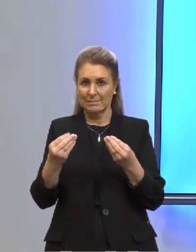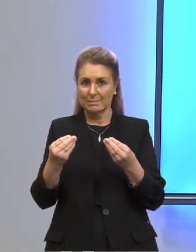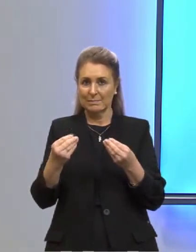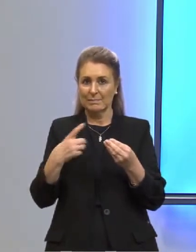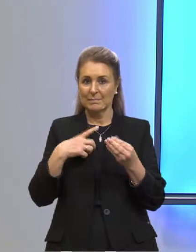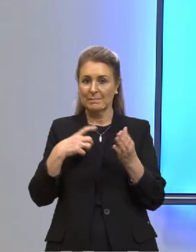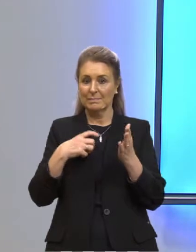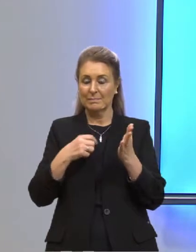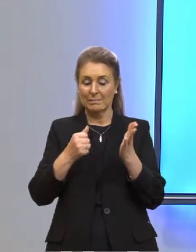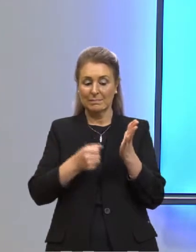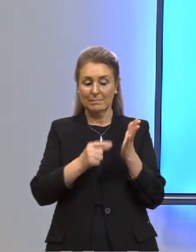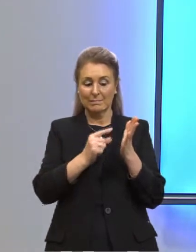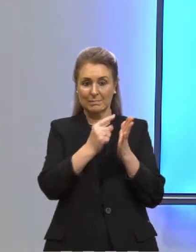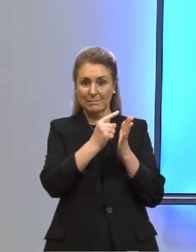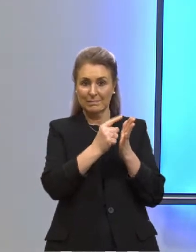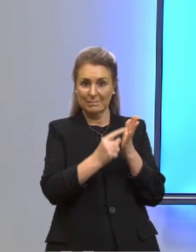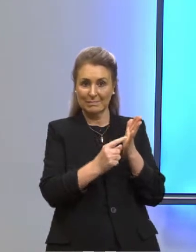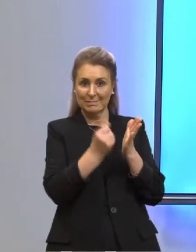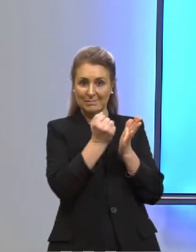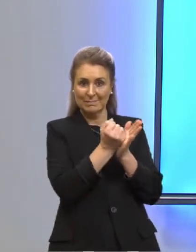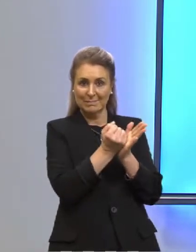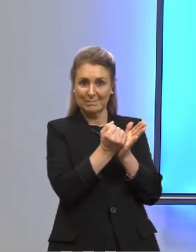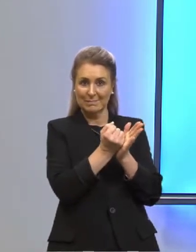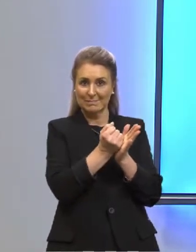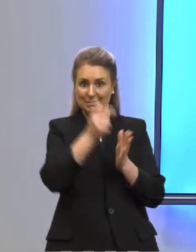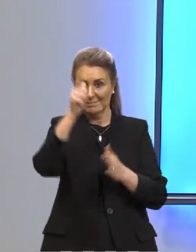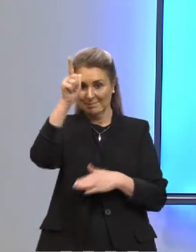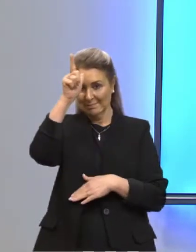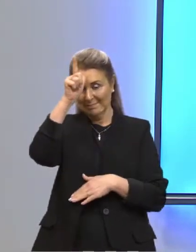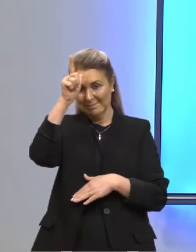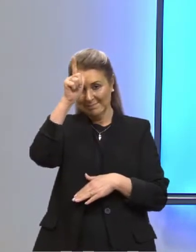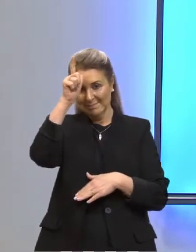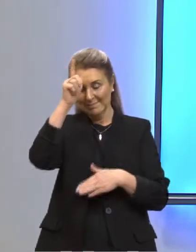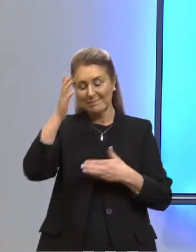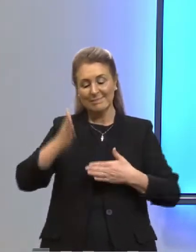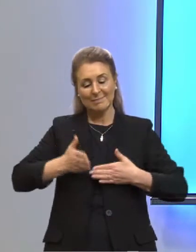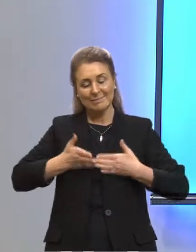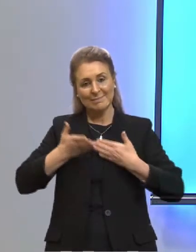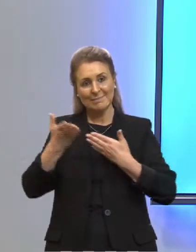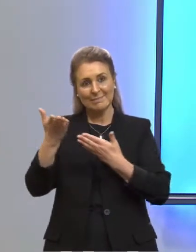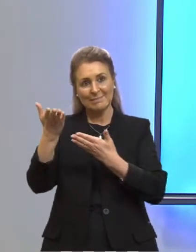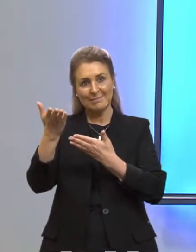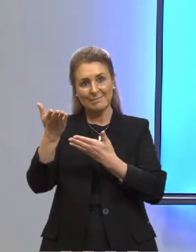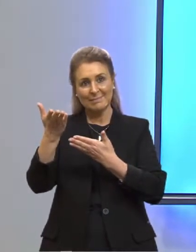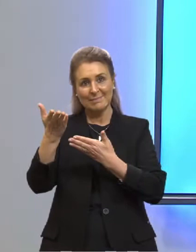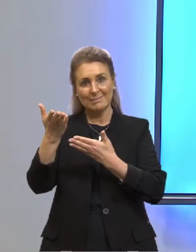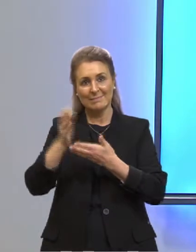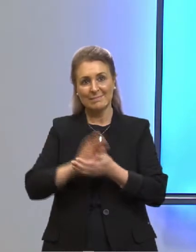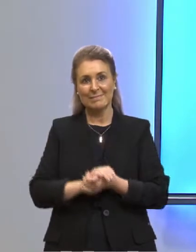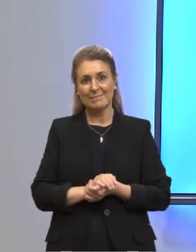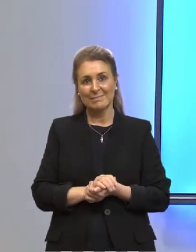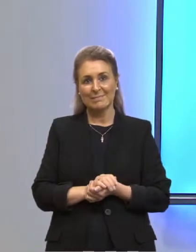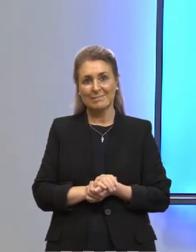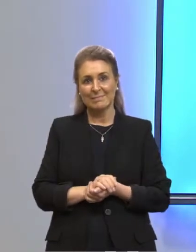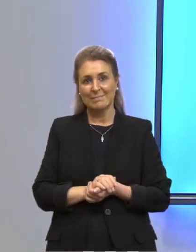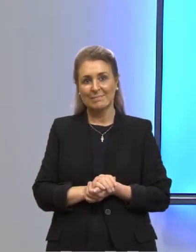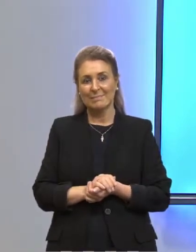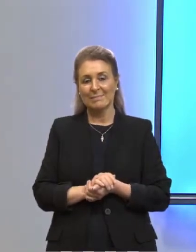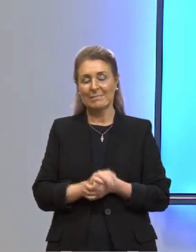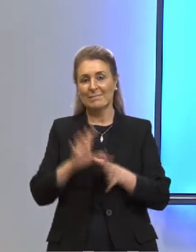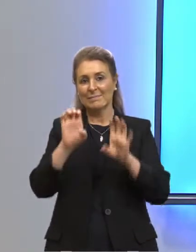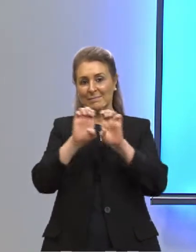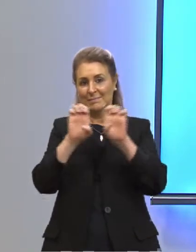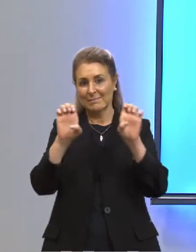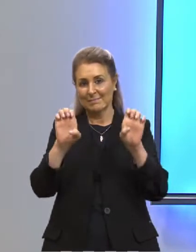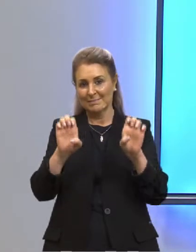selo aqui, alemão, em homenagem a ele. Aqui, uma equação que nós